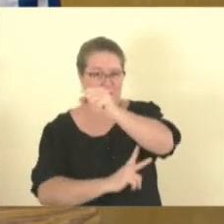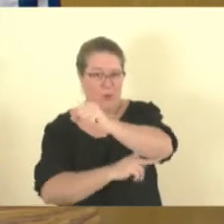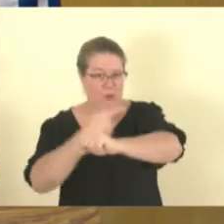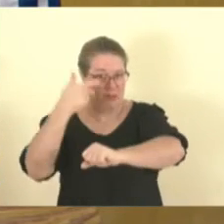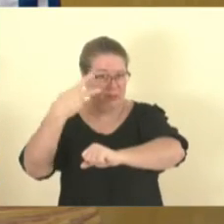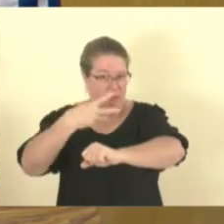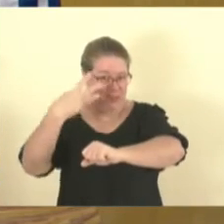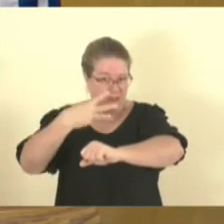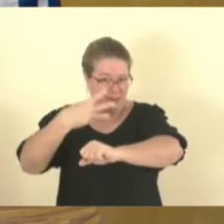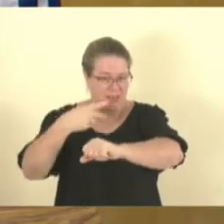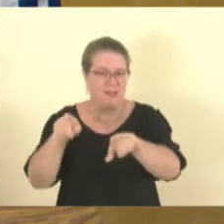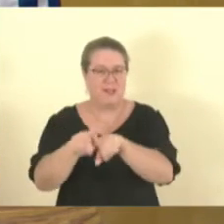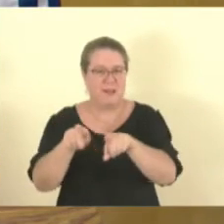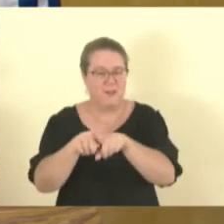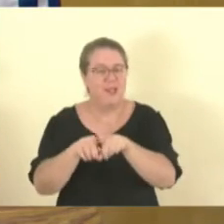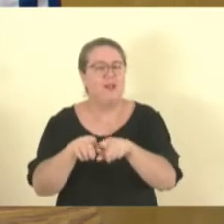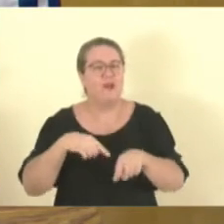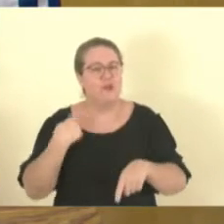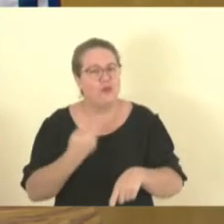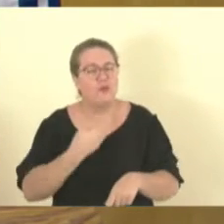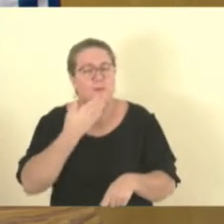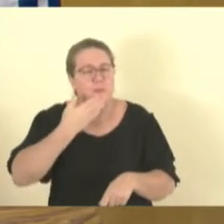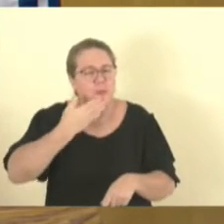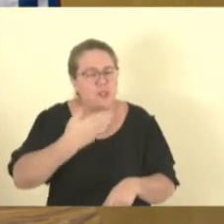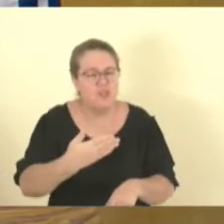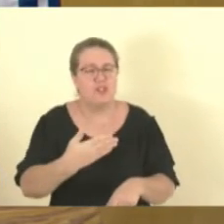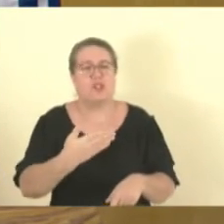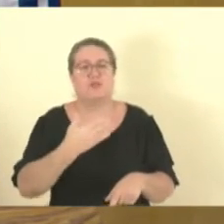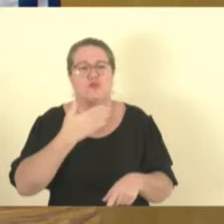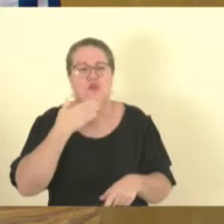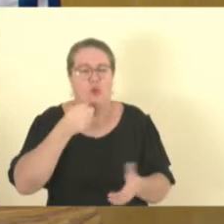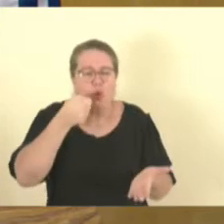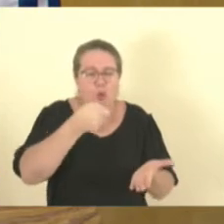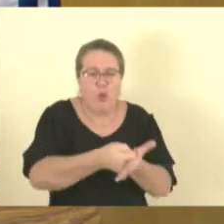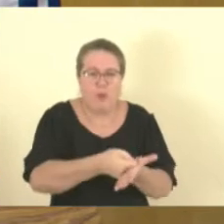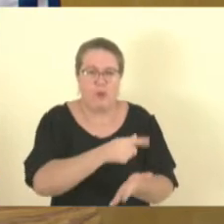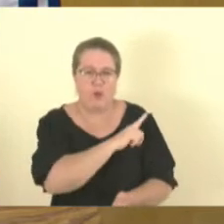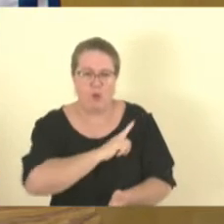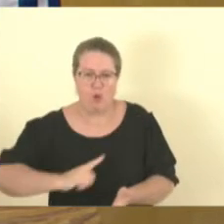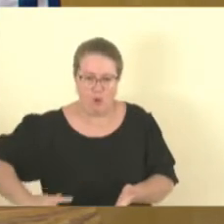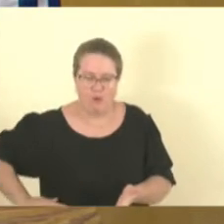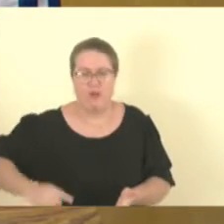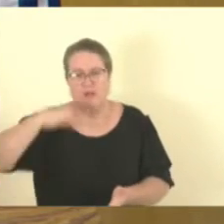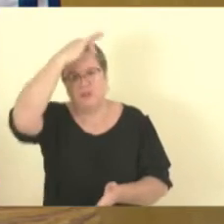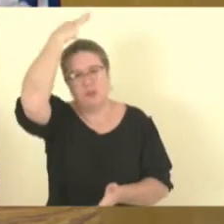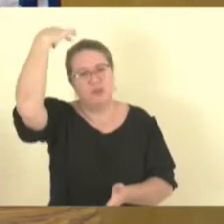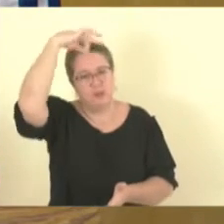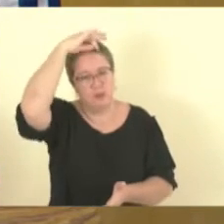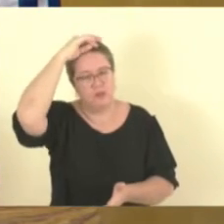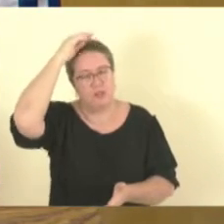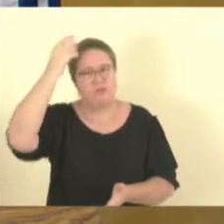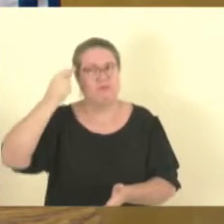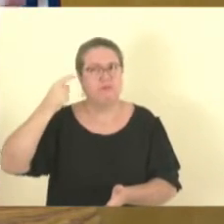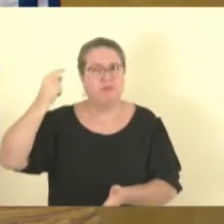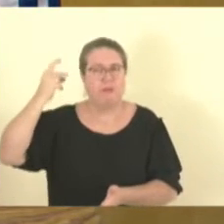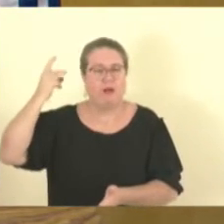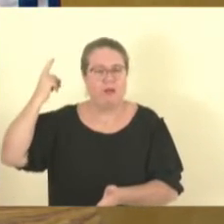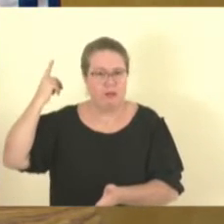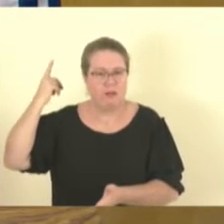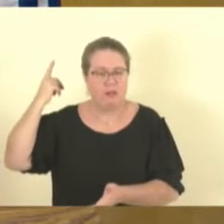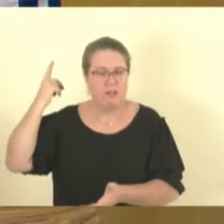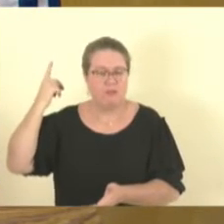fizemos um requerimento, fizemos uma indicação, fizemos a cobrança ao governo do Estado do Espírito Santo, que na época estava, inclusive,